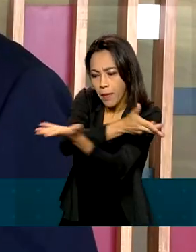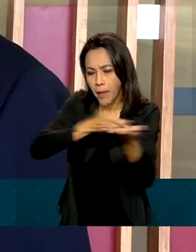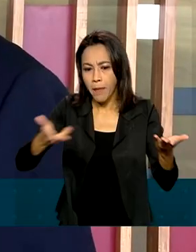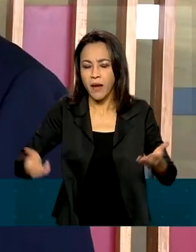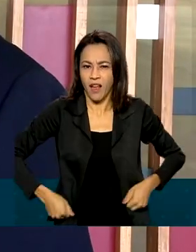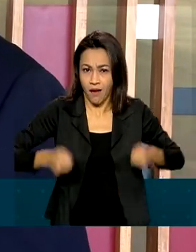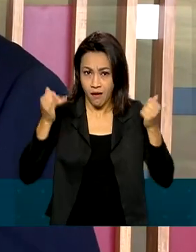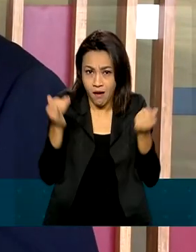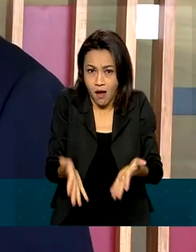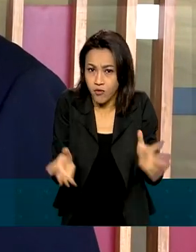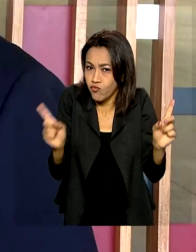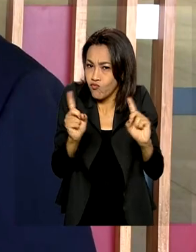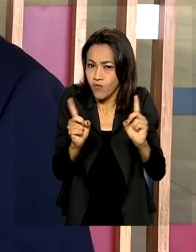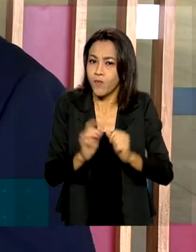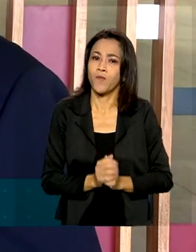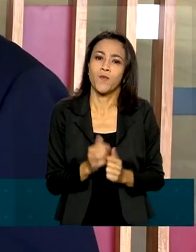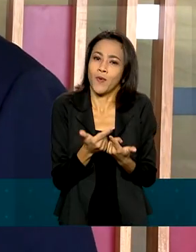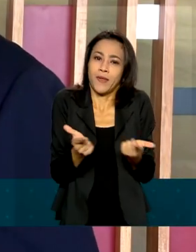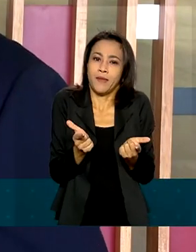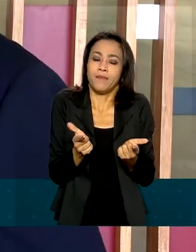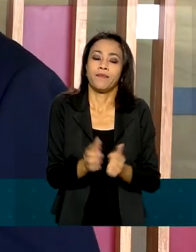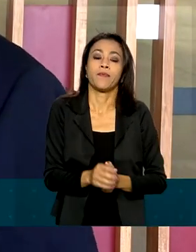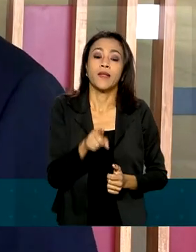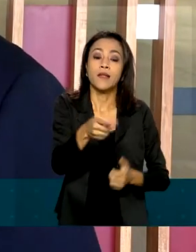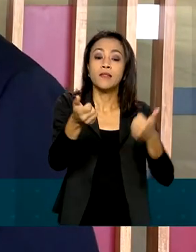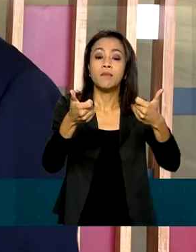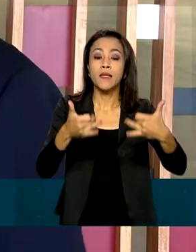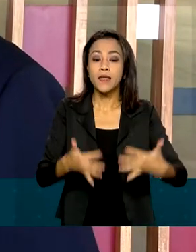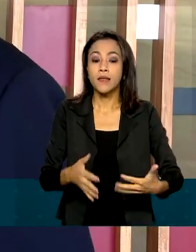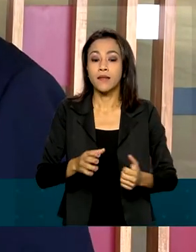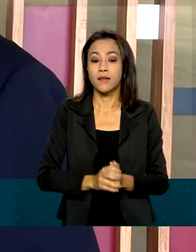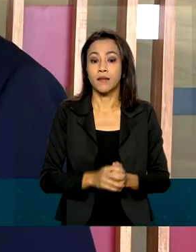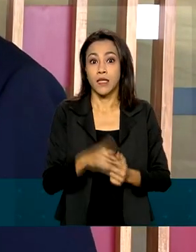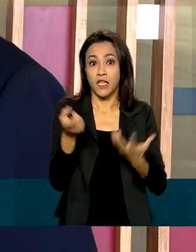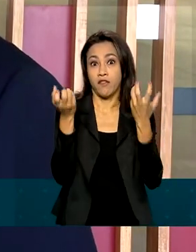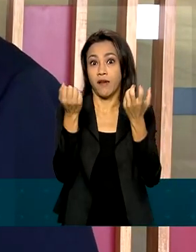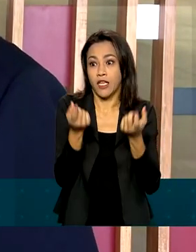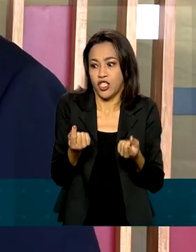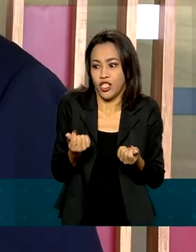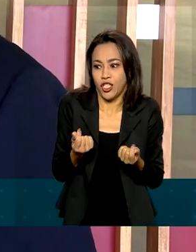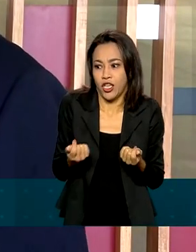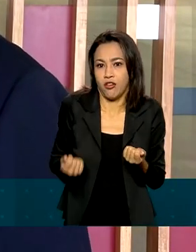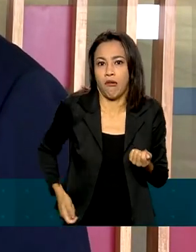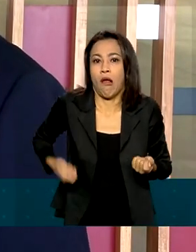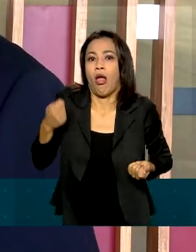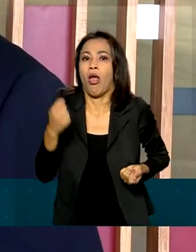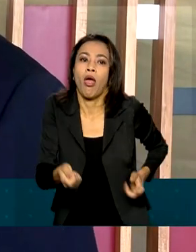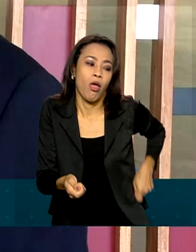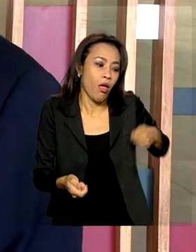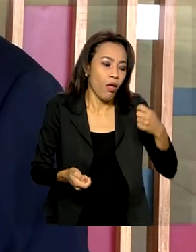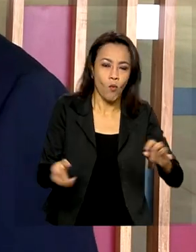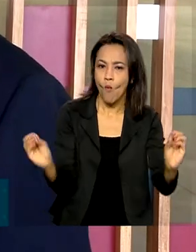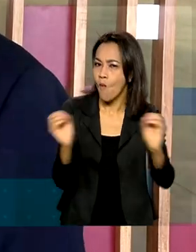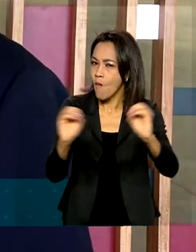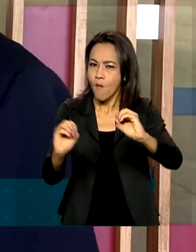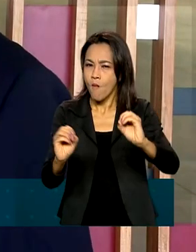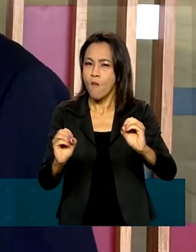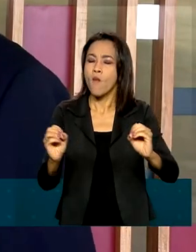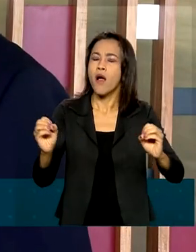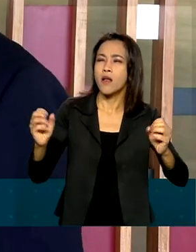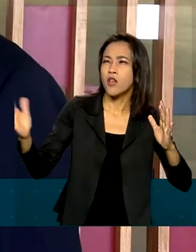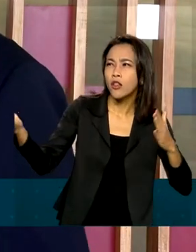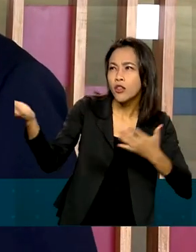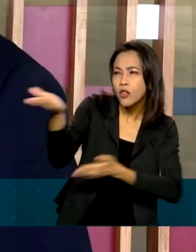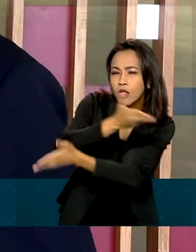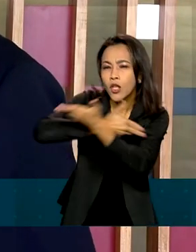Esse processo de troca de conteúdos que não tem oneração para nenhuma das partes, é um caminho para a gente pesquisar